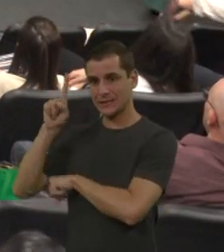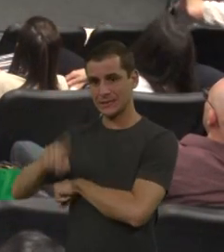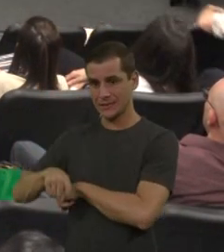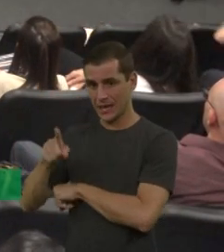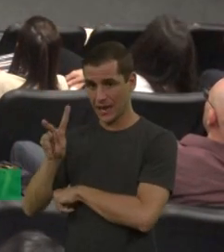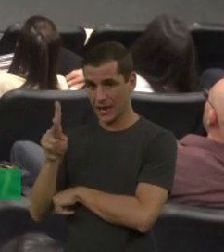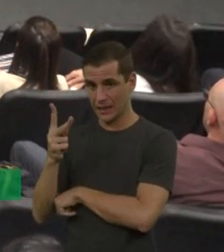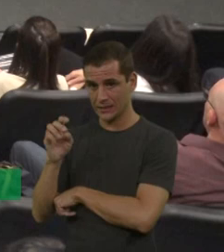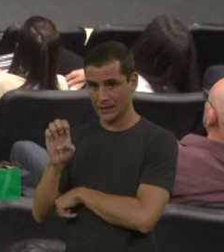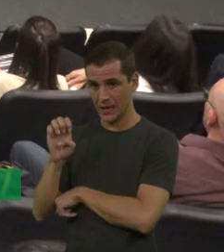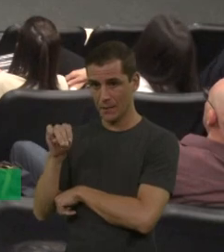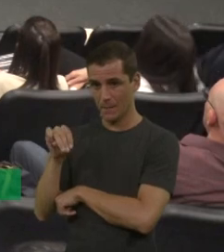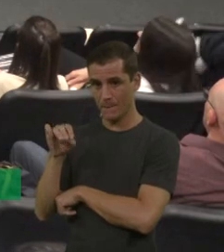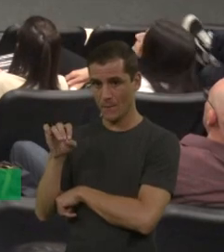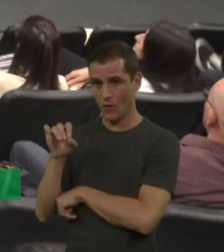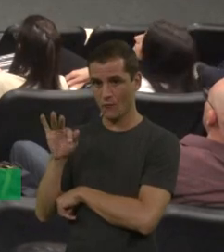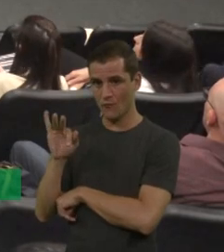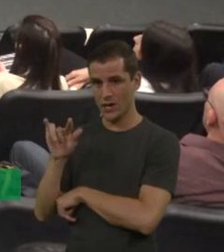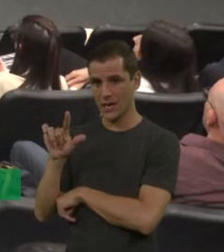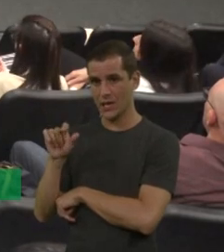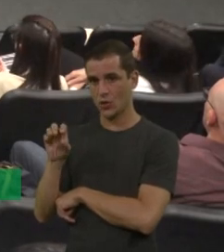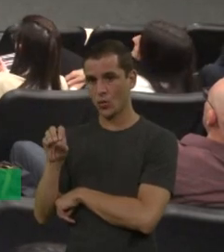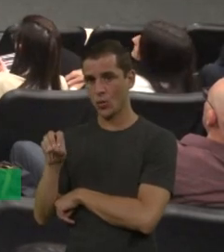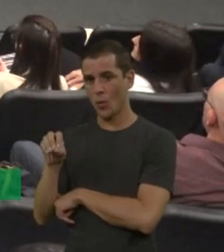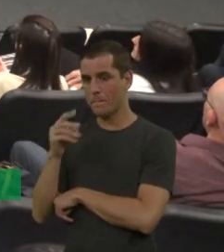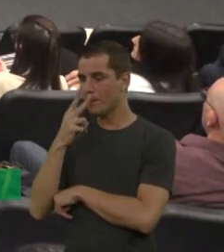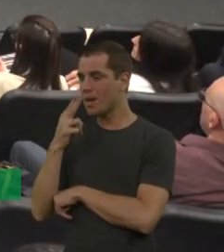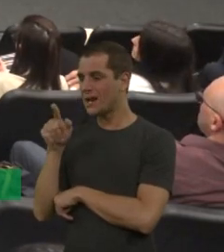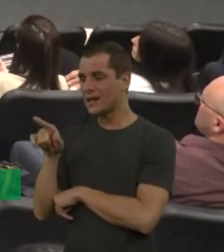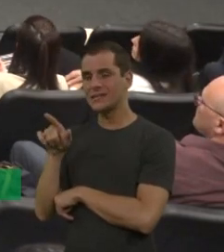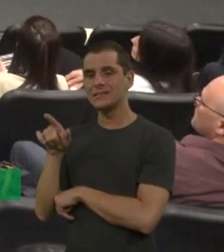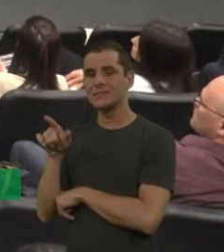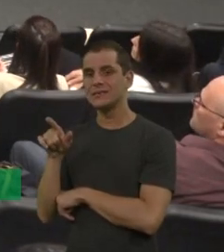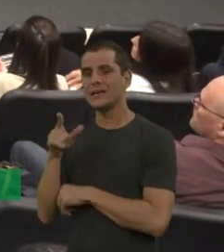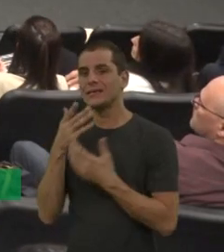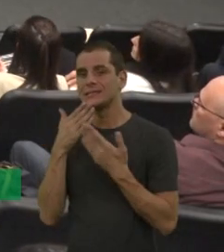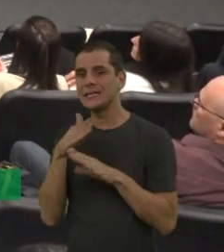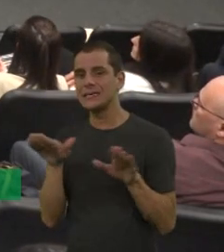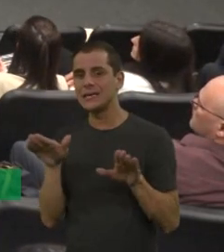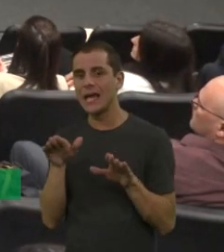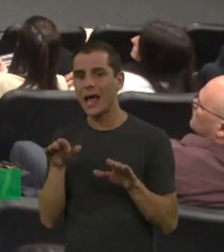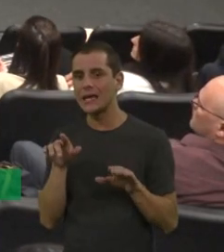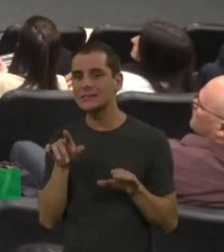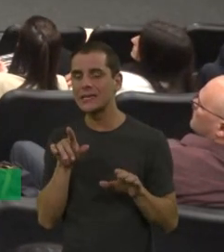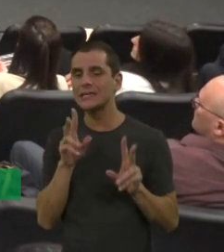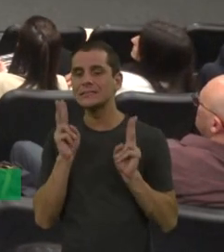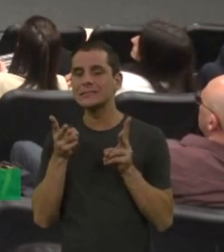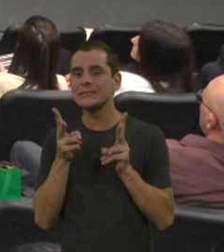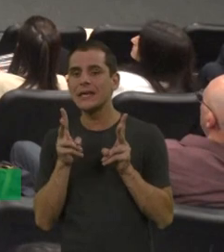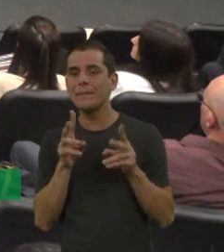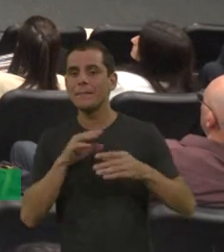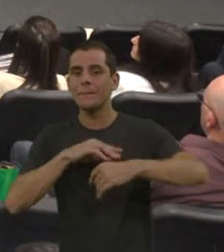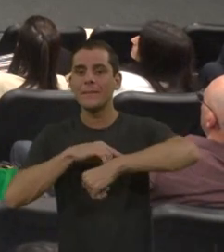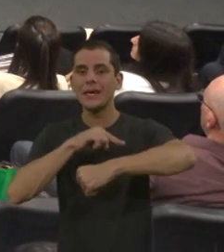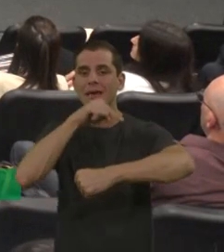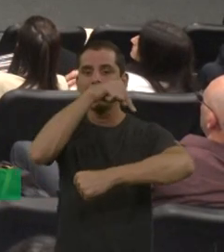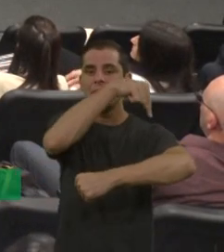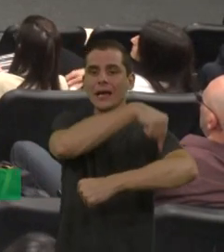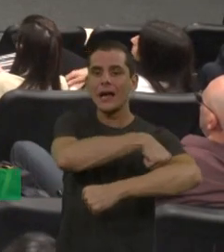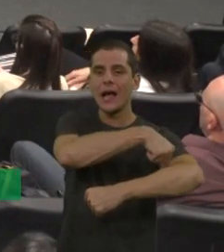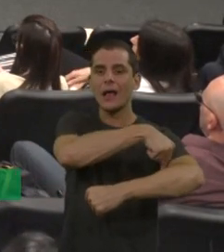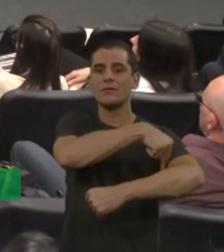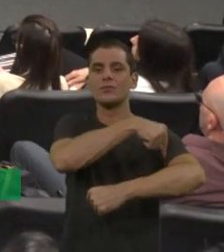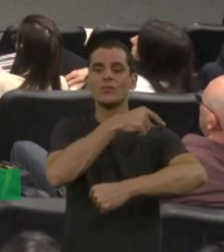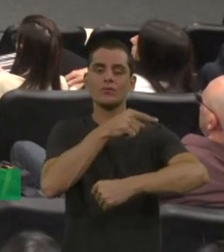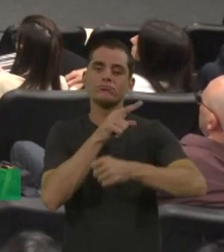educação física, estava lá no cantinho jogando xadrez, porque não podia brincar ou jogar bola. A gente, claro, não